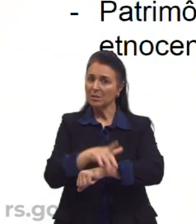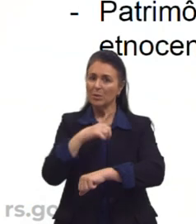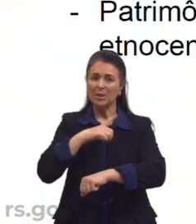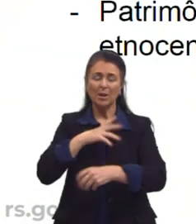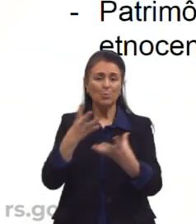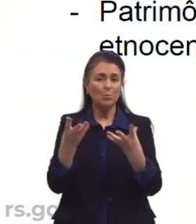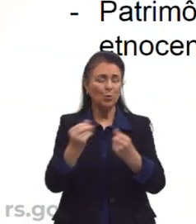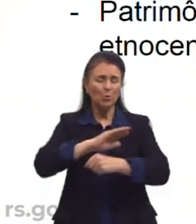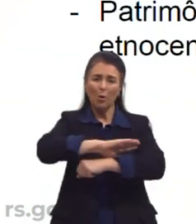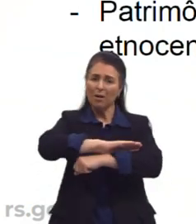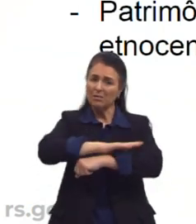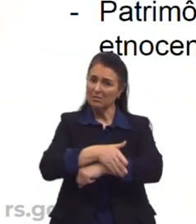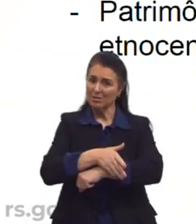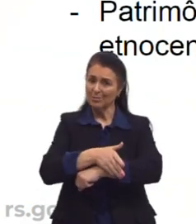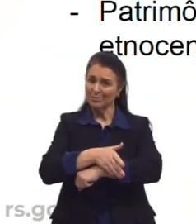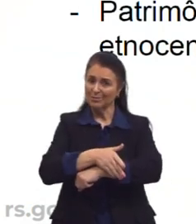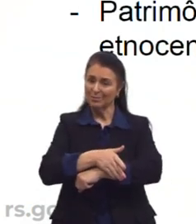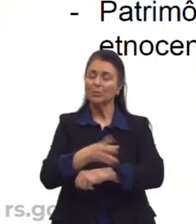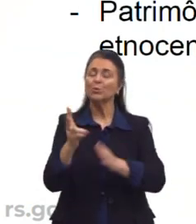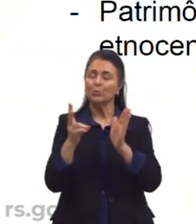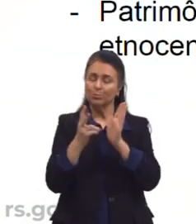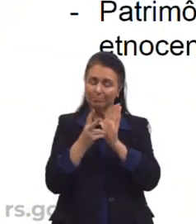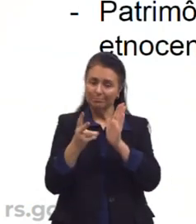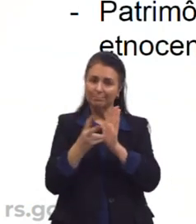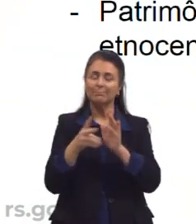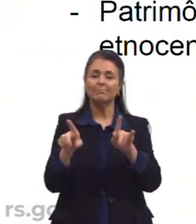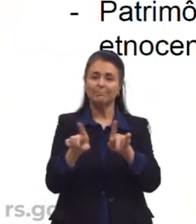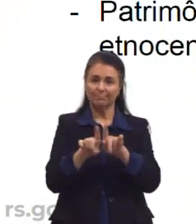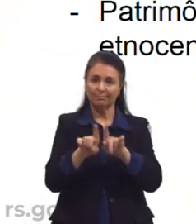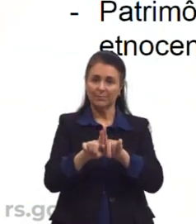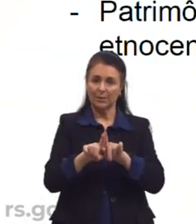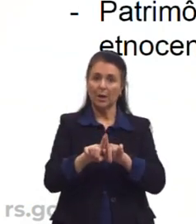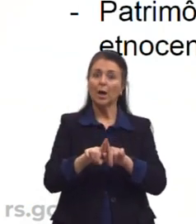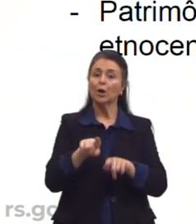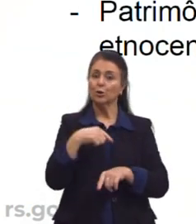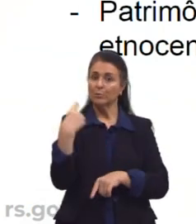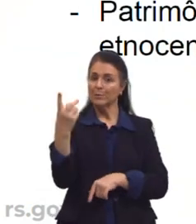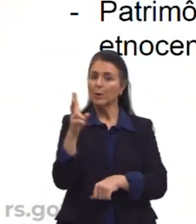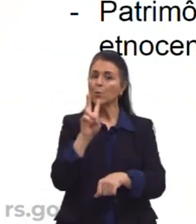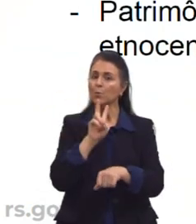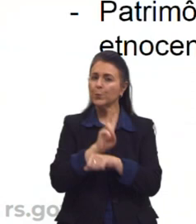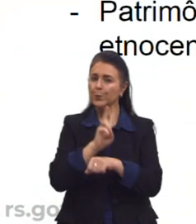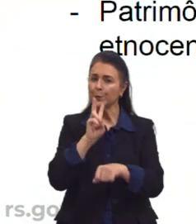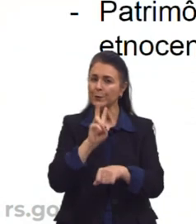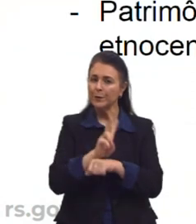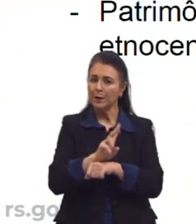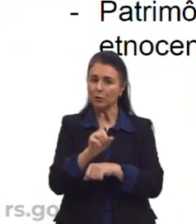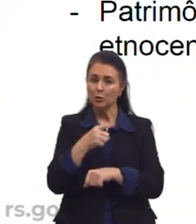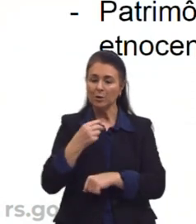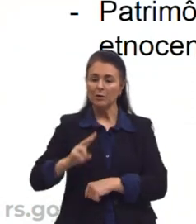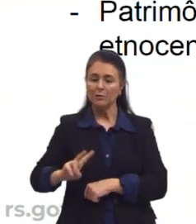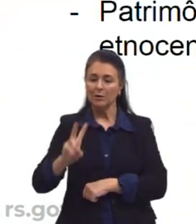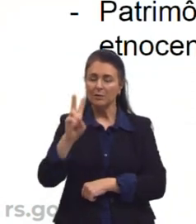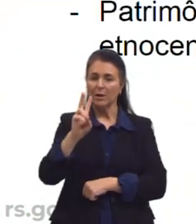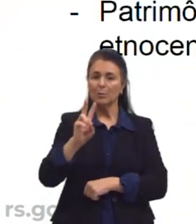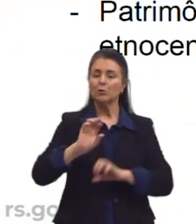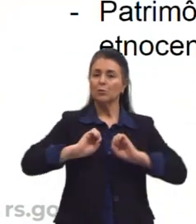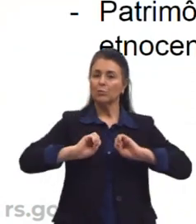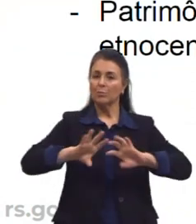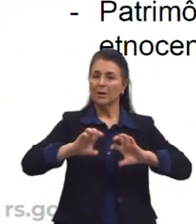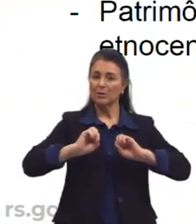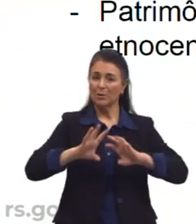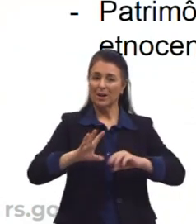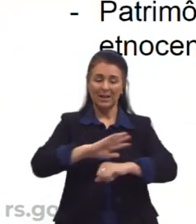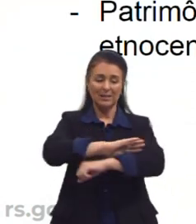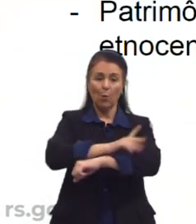racismo voltado para pessoas indígenas. A gente tem que tomar muito cuidado se a gente valoriza uma educação antirracista, se a gente não quer